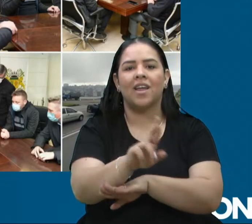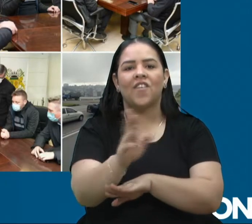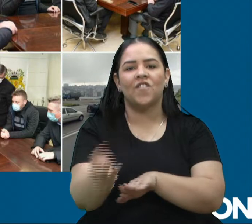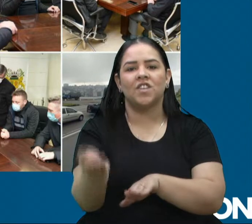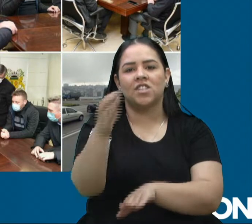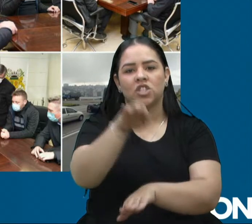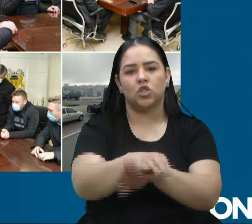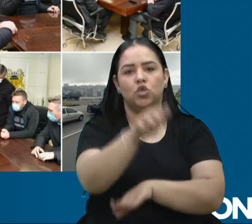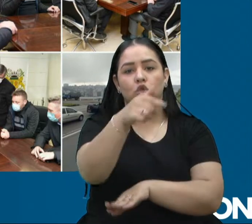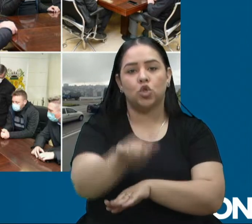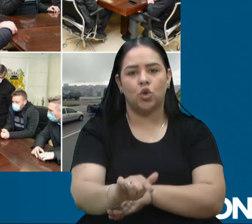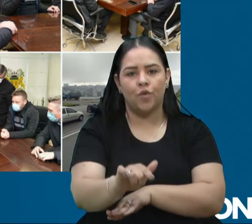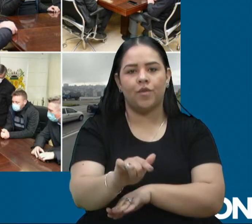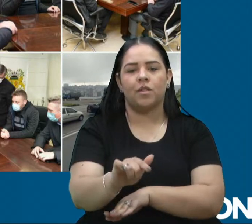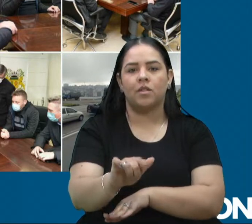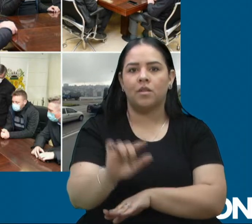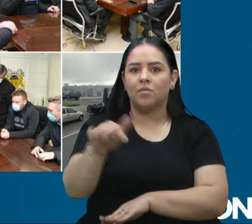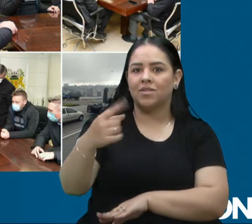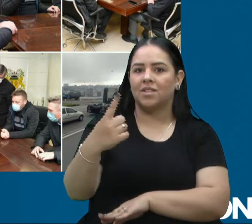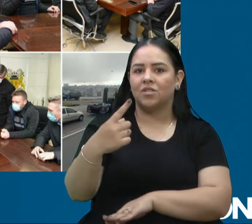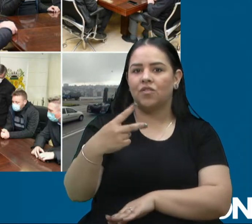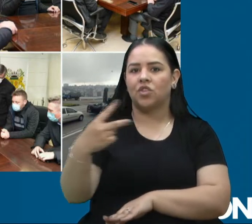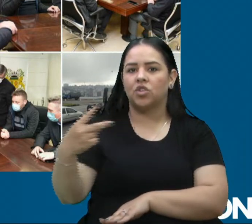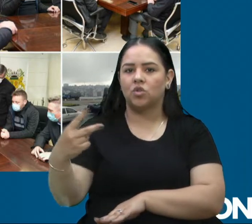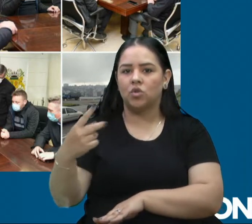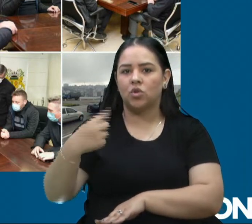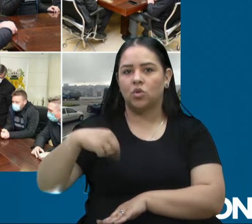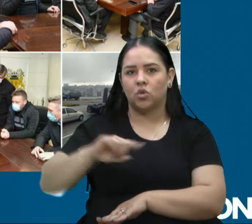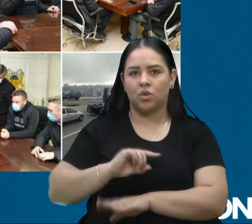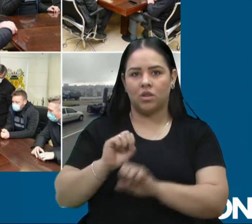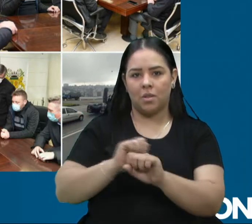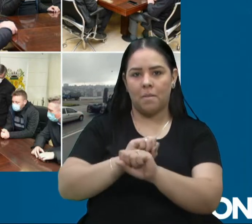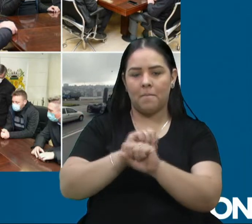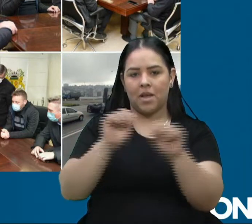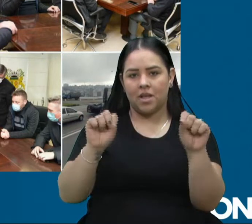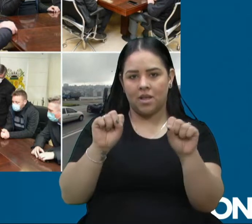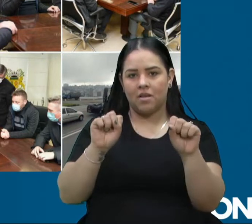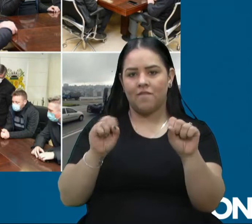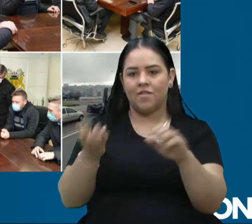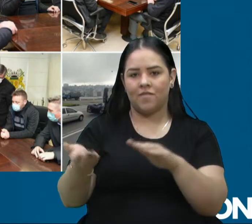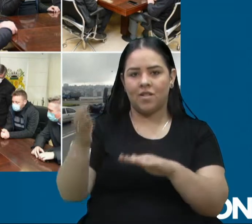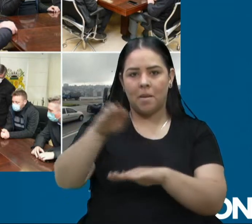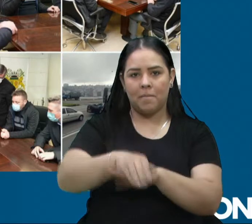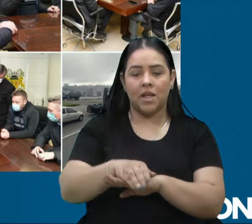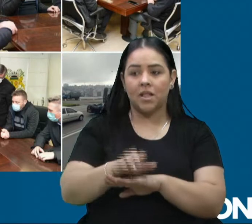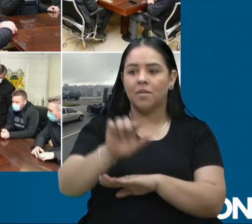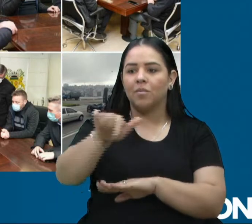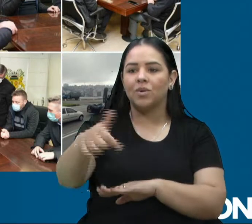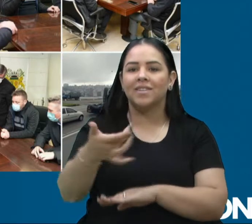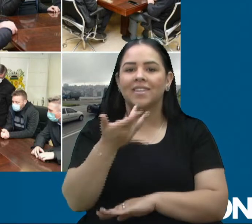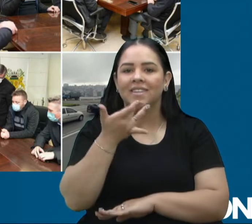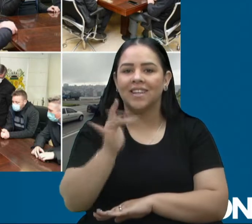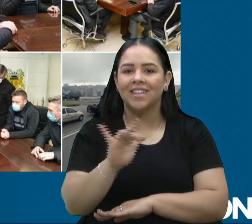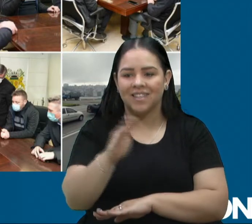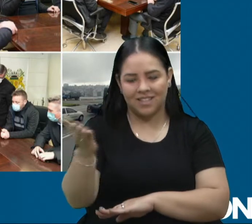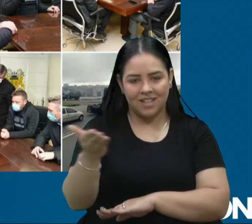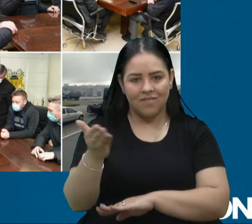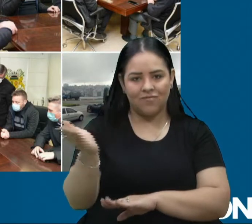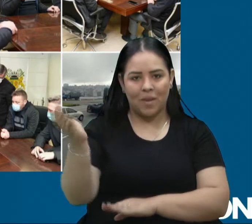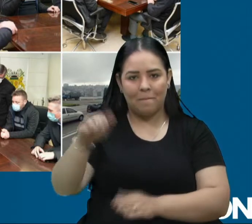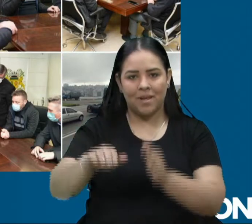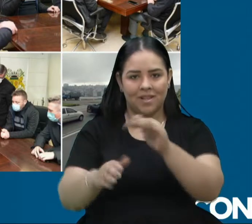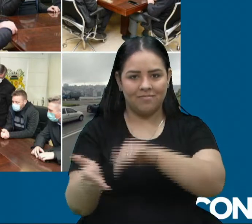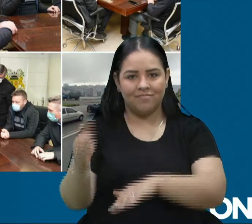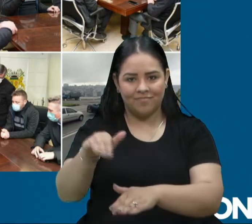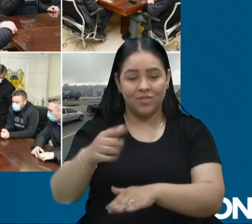122, foi mais rápido, né, vereador Bressan. A gente foi de manhã e de tarde, eles já estavam lá milagrosamente. Então, gente fica bem contente com esse tipo de